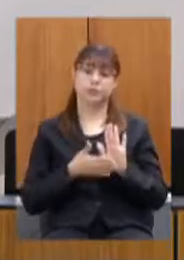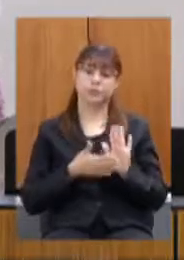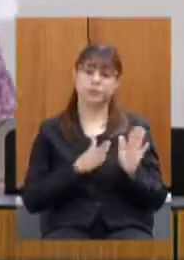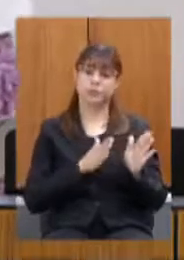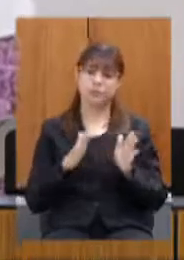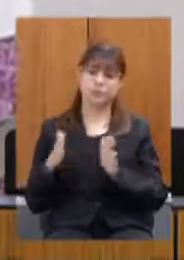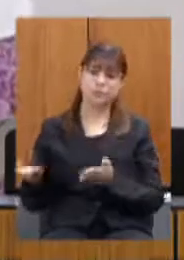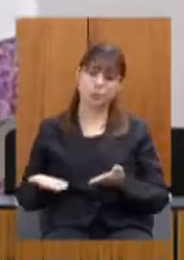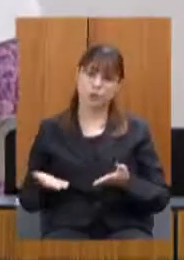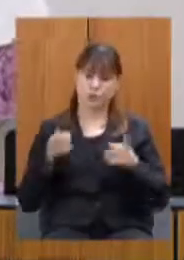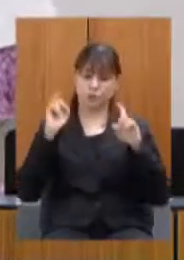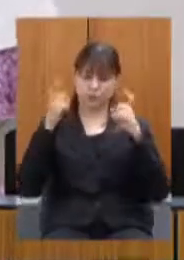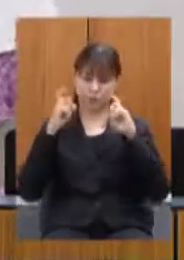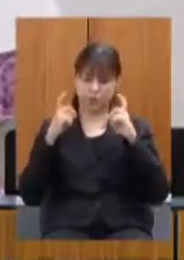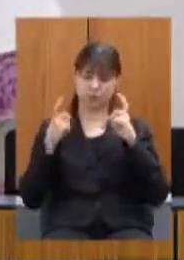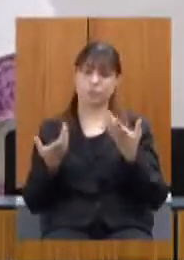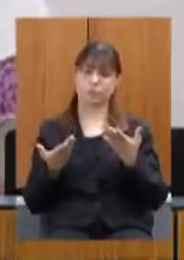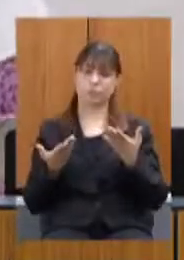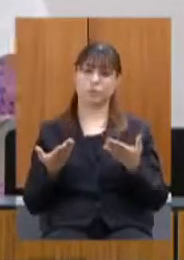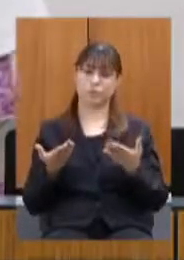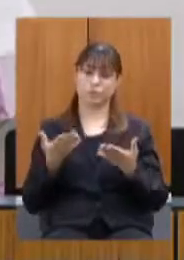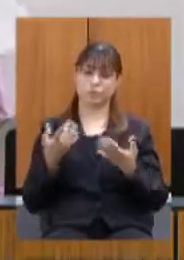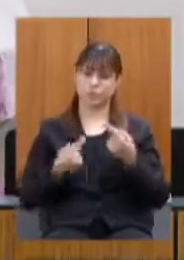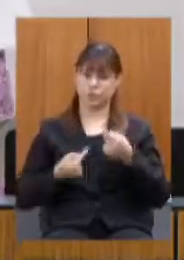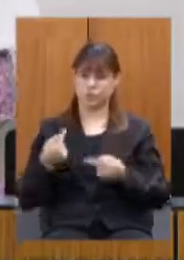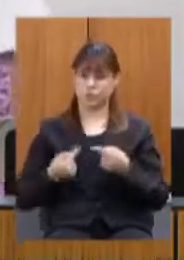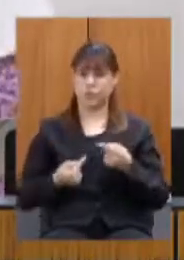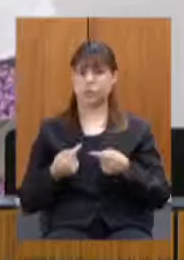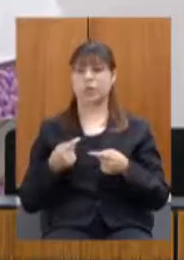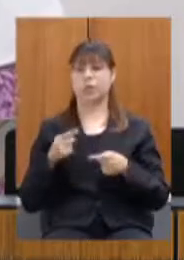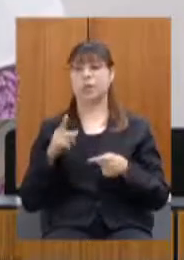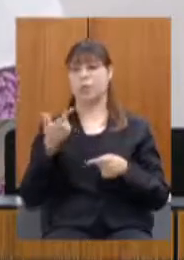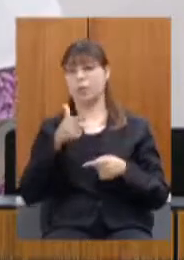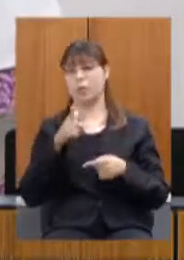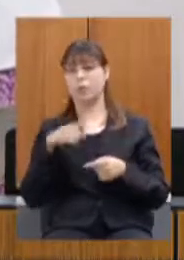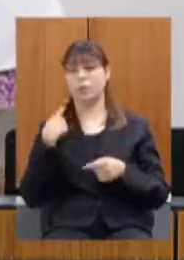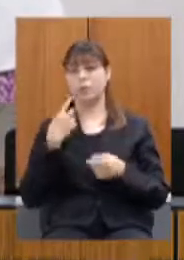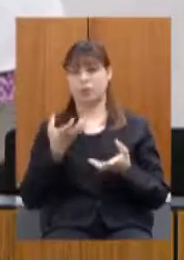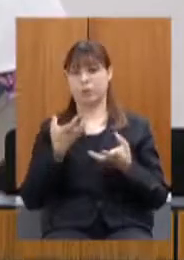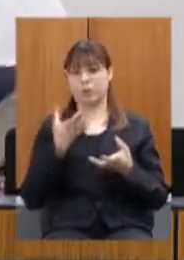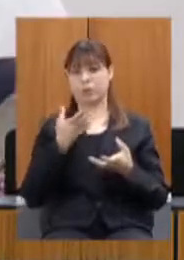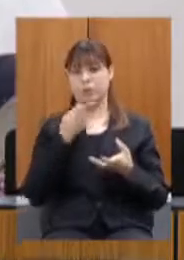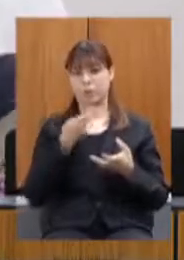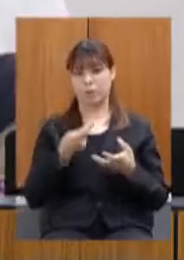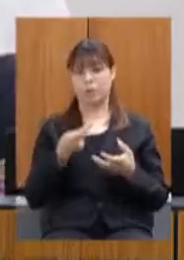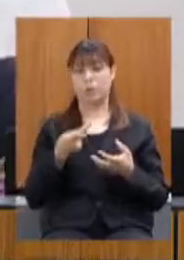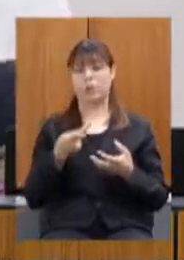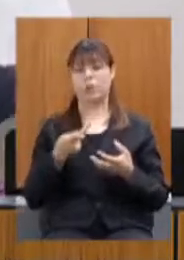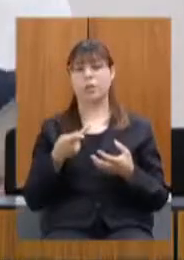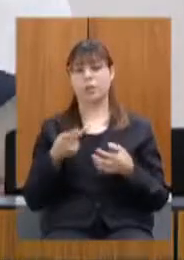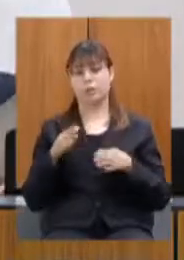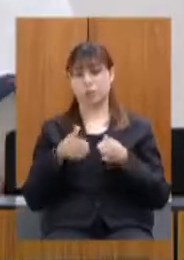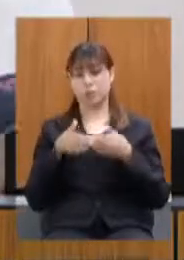reunião decorrentes do tema debatido os parlamentares que ainda desejam apresentar requerimentos podem manifestar oralmente